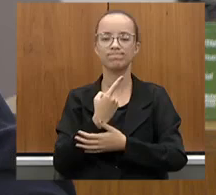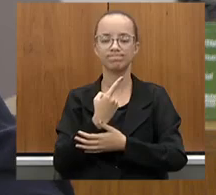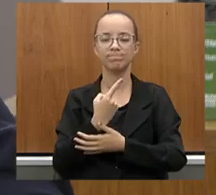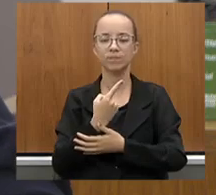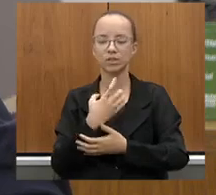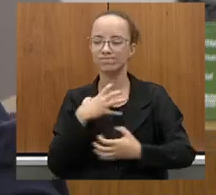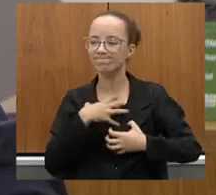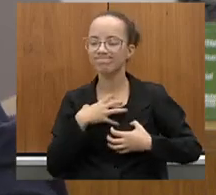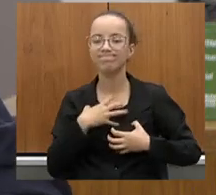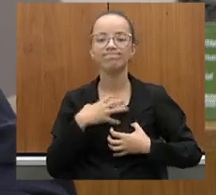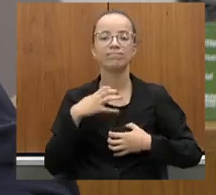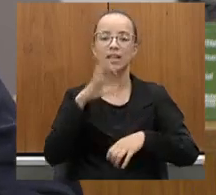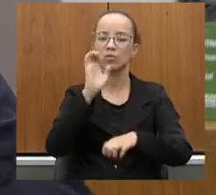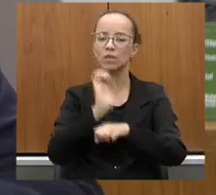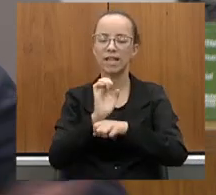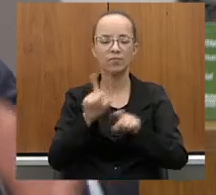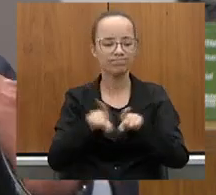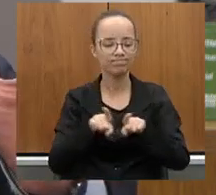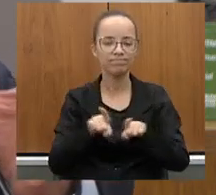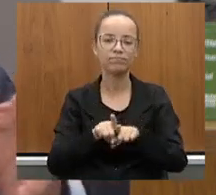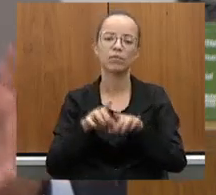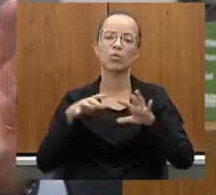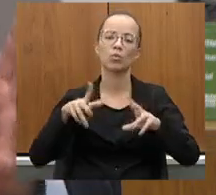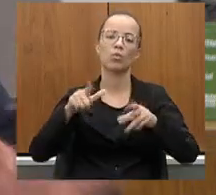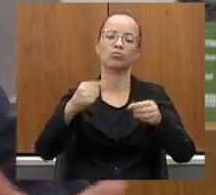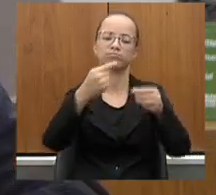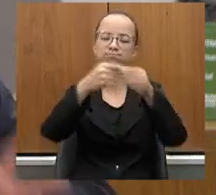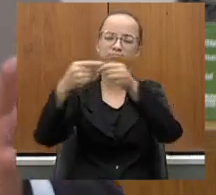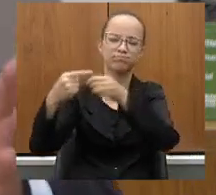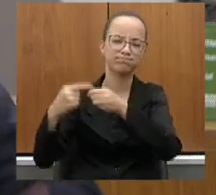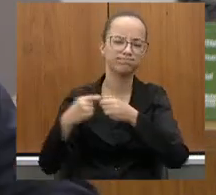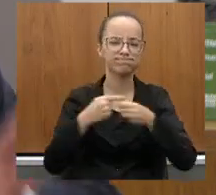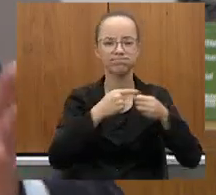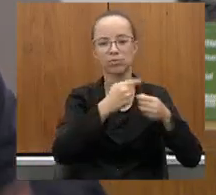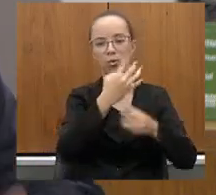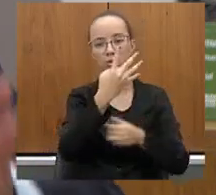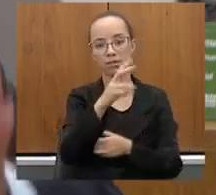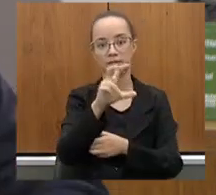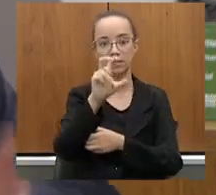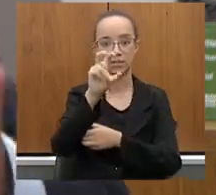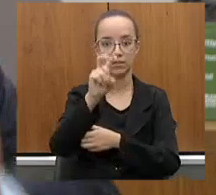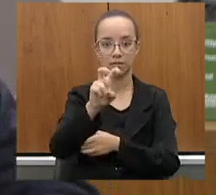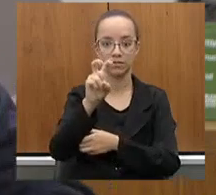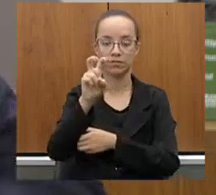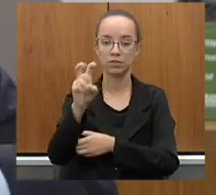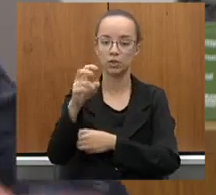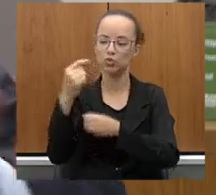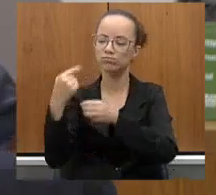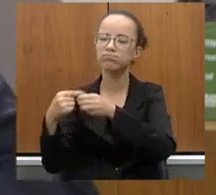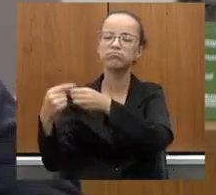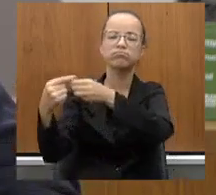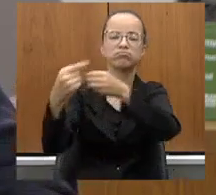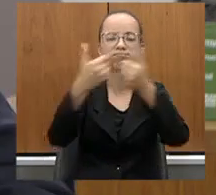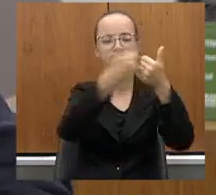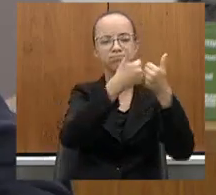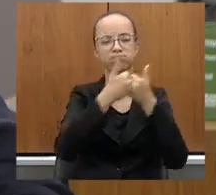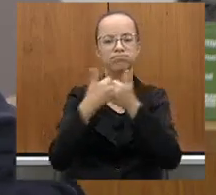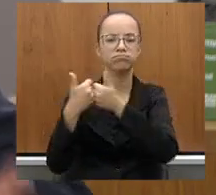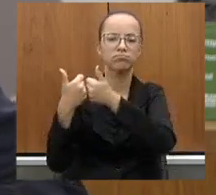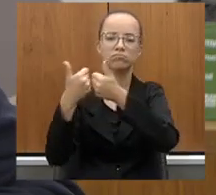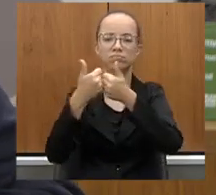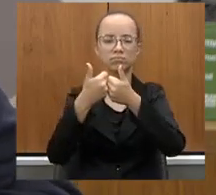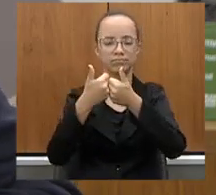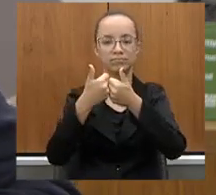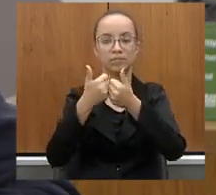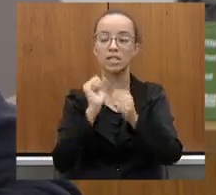Estado, e particularmente por todos os municípios agregados em 455 municípios, mais de 50 municípios